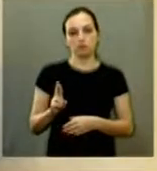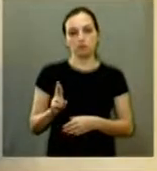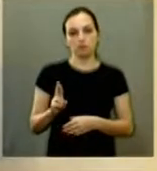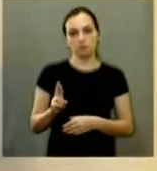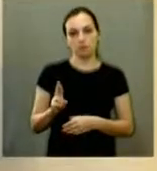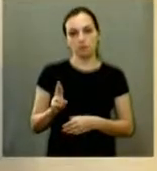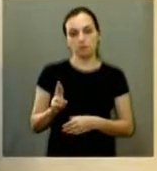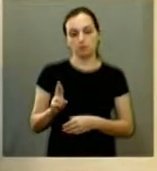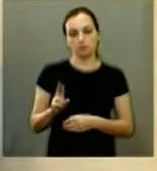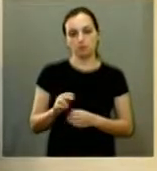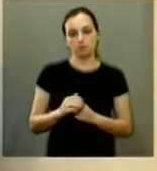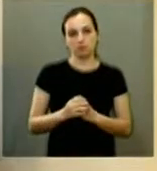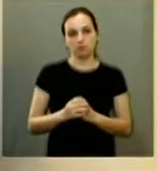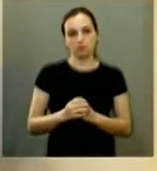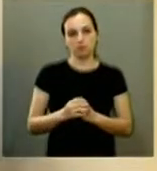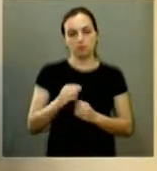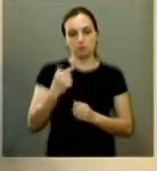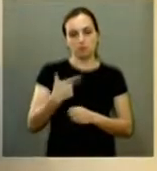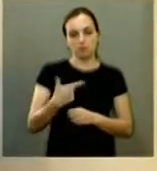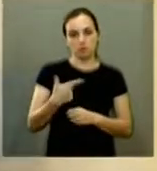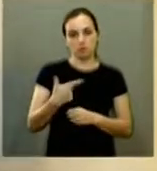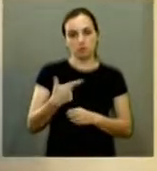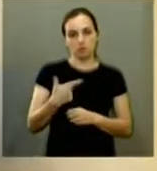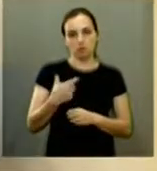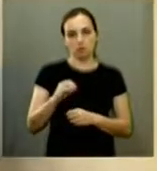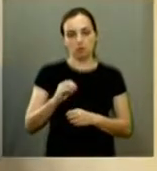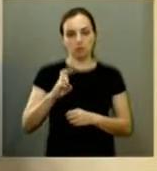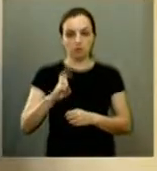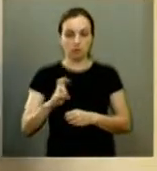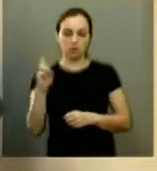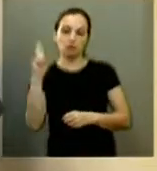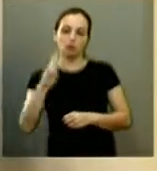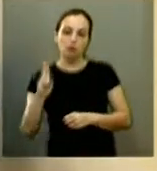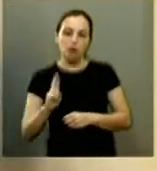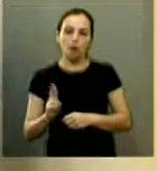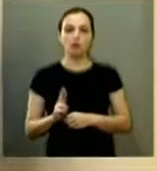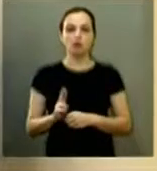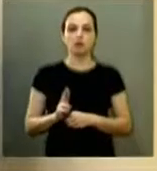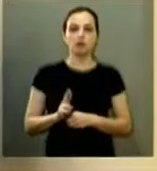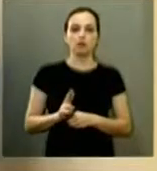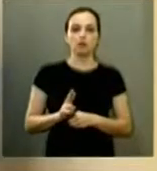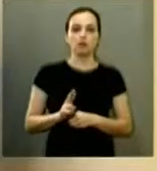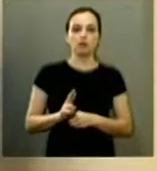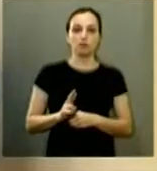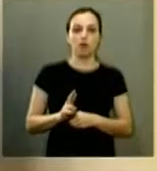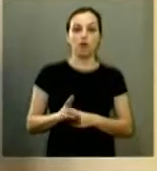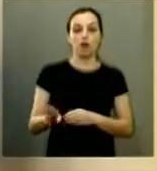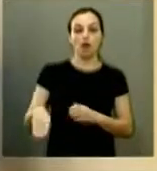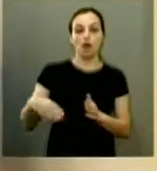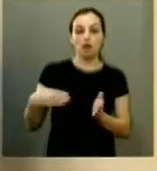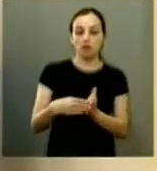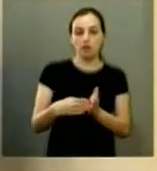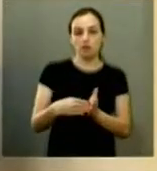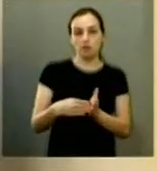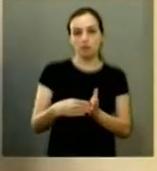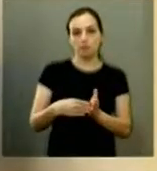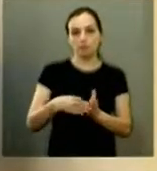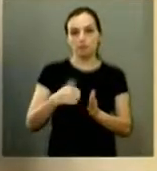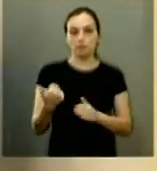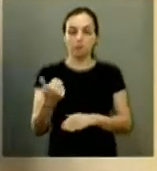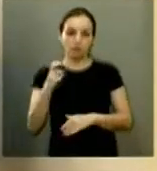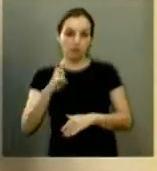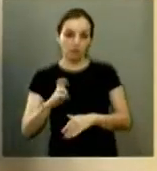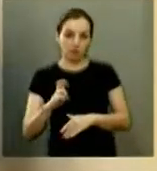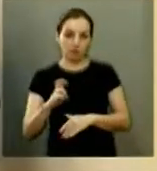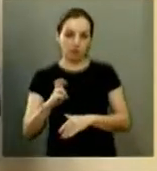220 dá 205 reais e 65 centavos podendo chegar até a 15